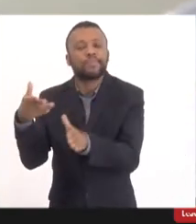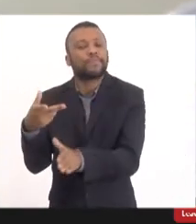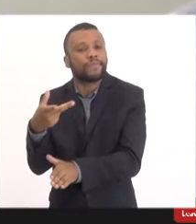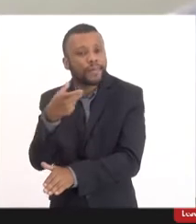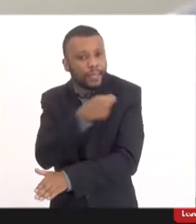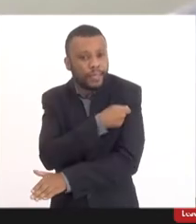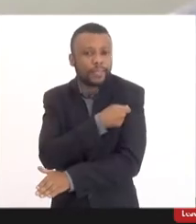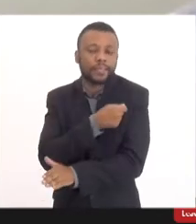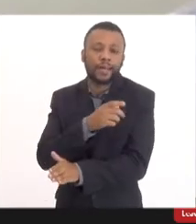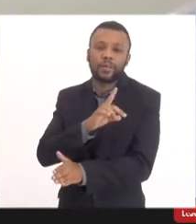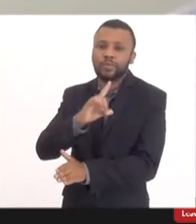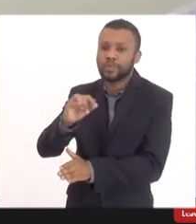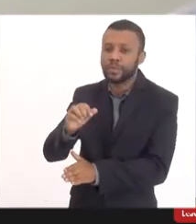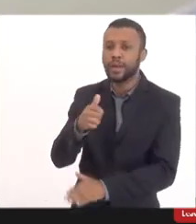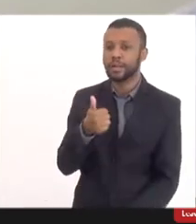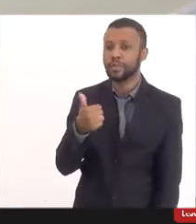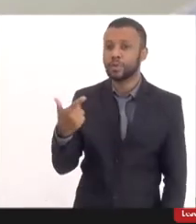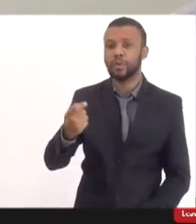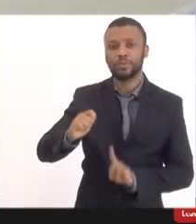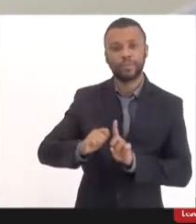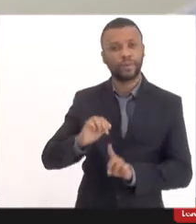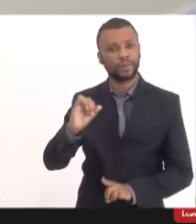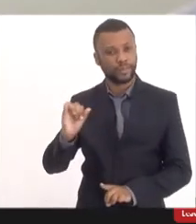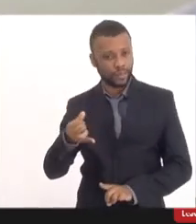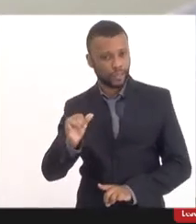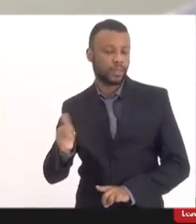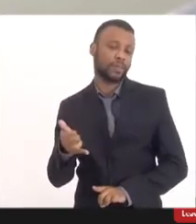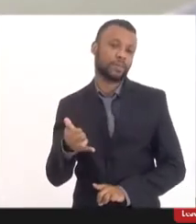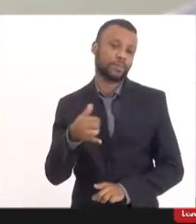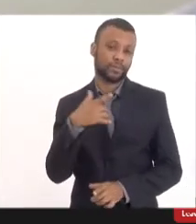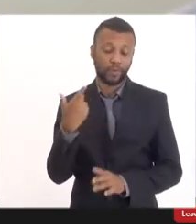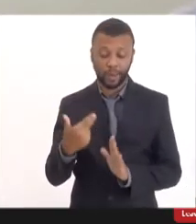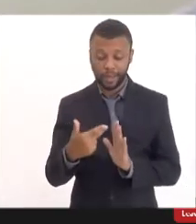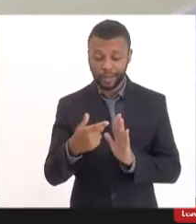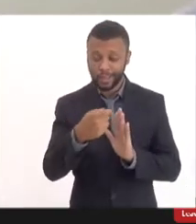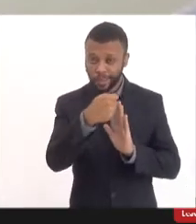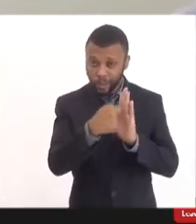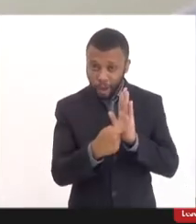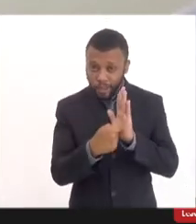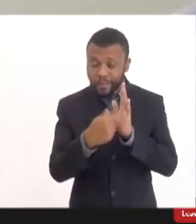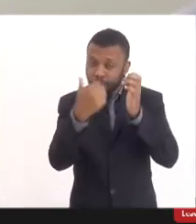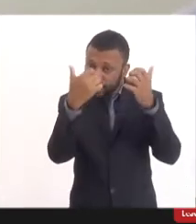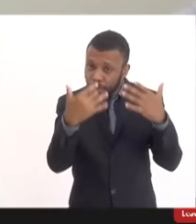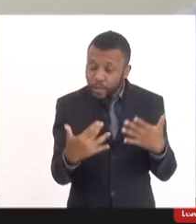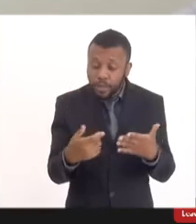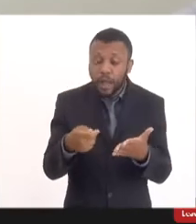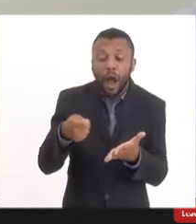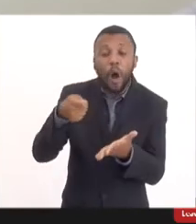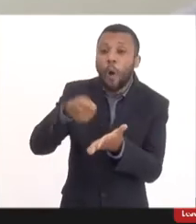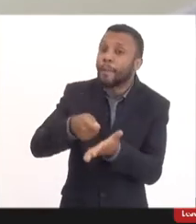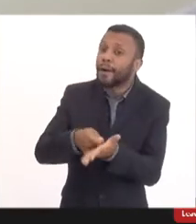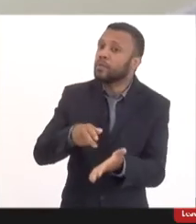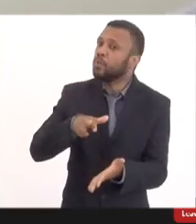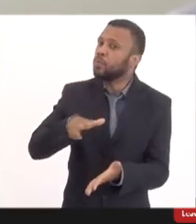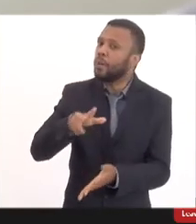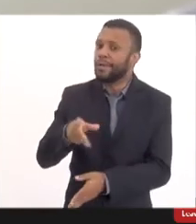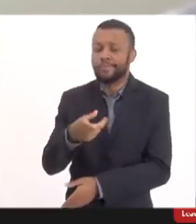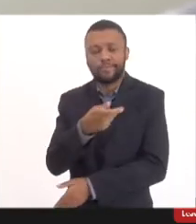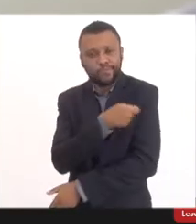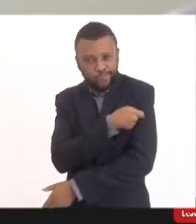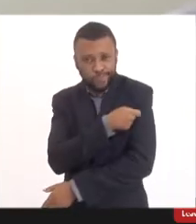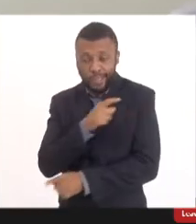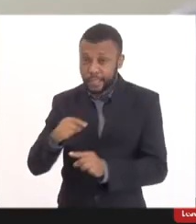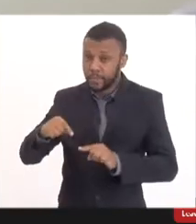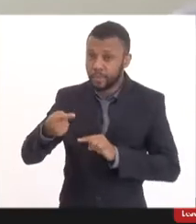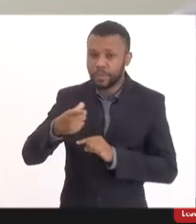E nessa nota veio realmente a referência com relação à não obrigatoriedade de vacinação, que aqui no Estado, após discussão